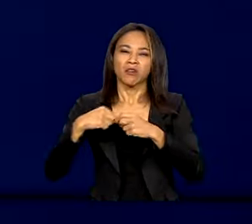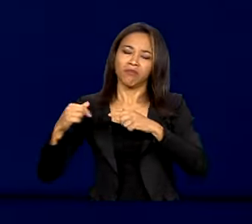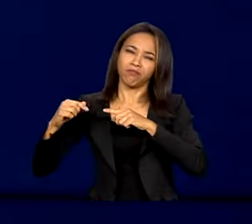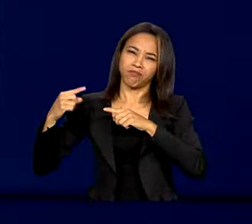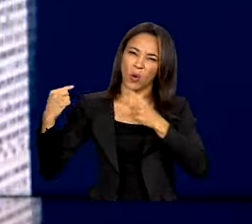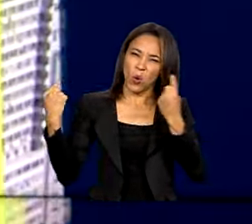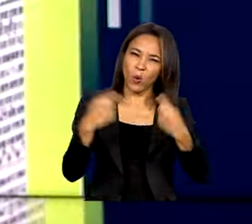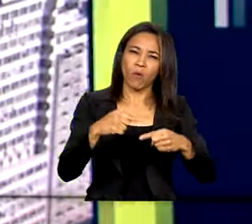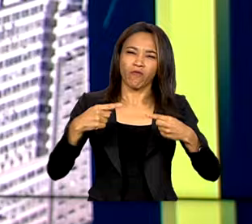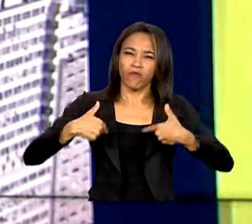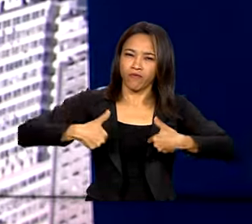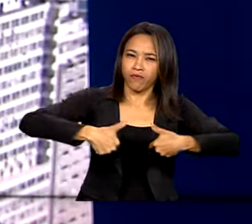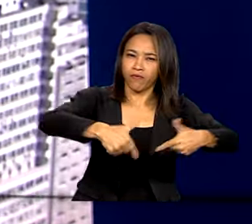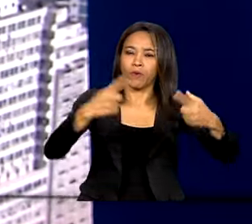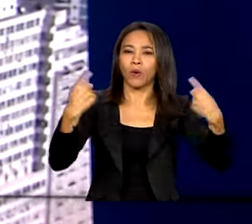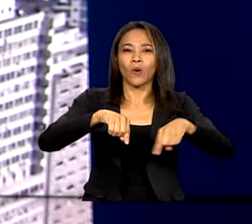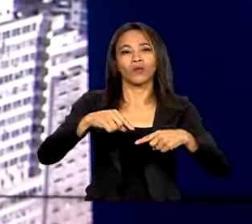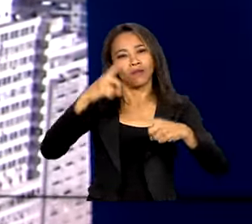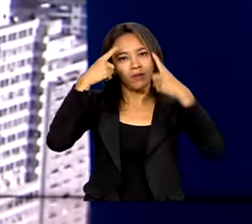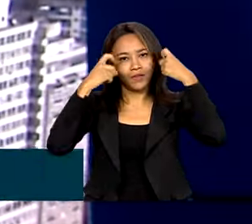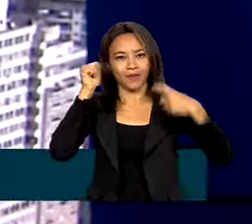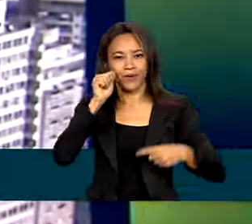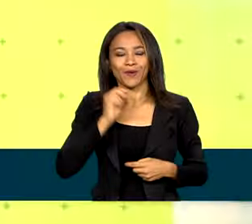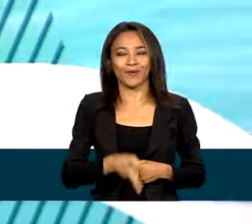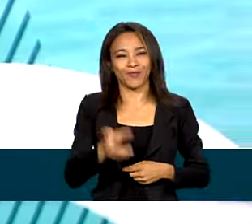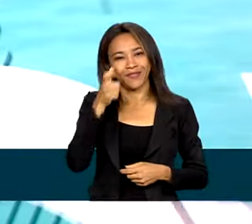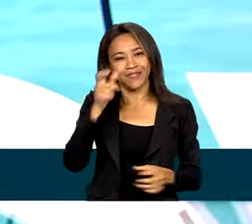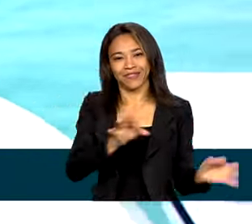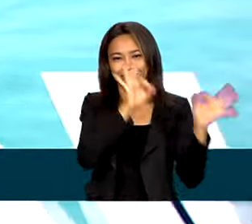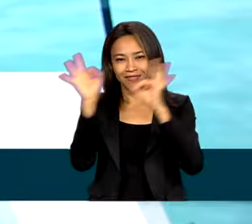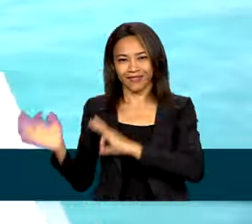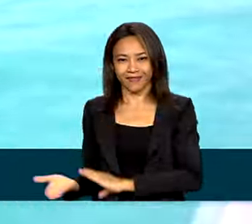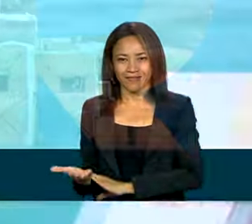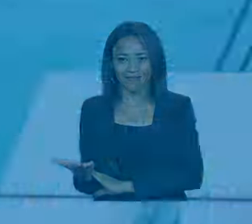contra a Mulher. Fique agora com a programação da TV Brasil.